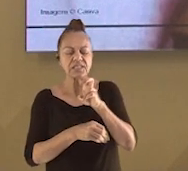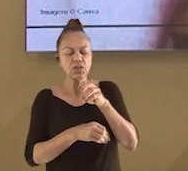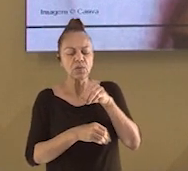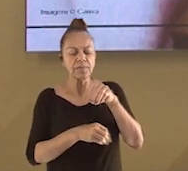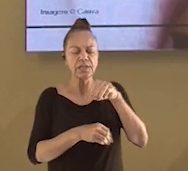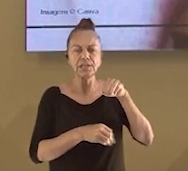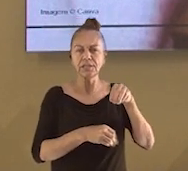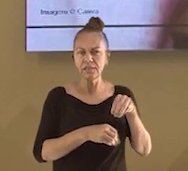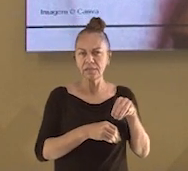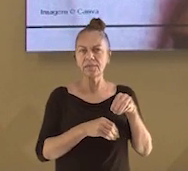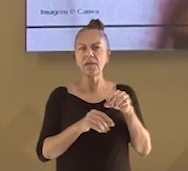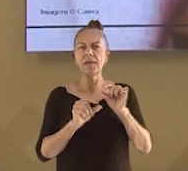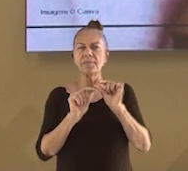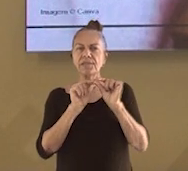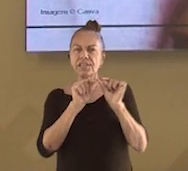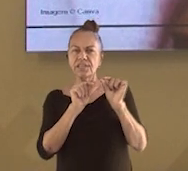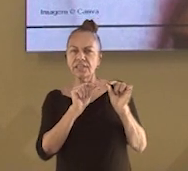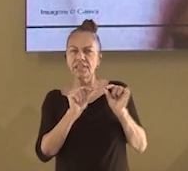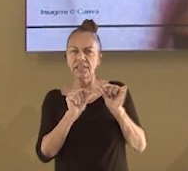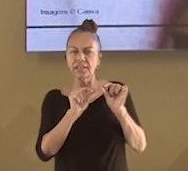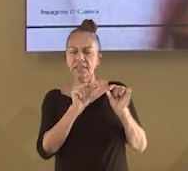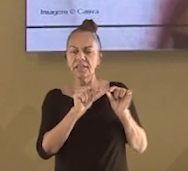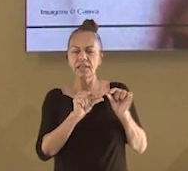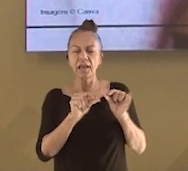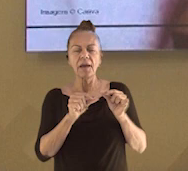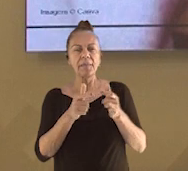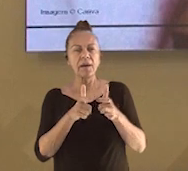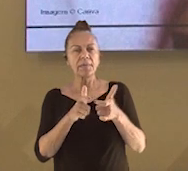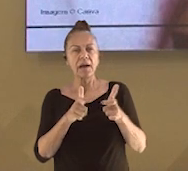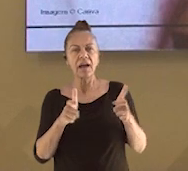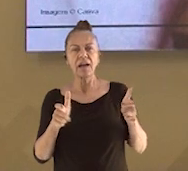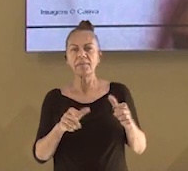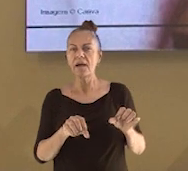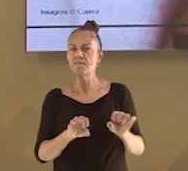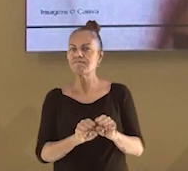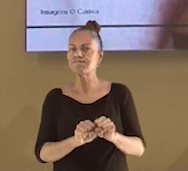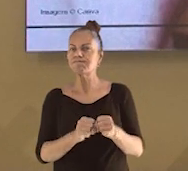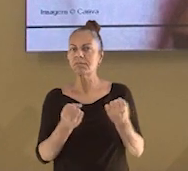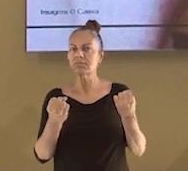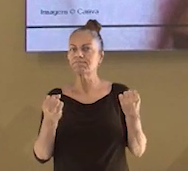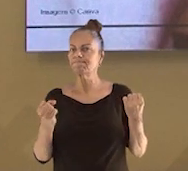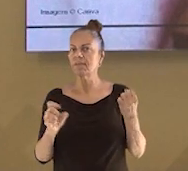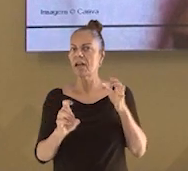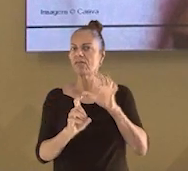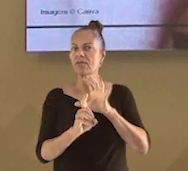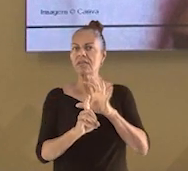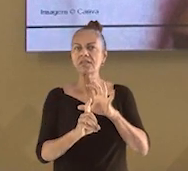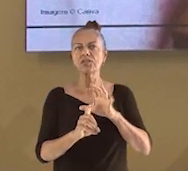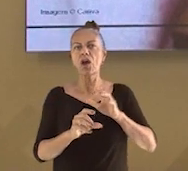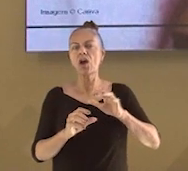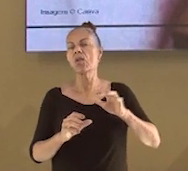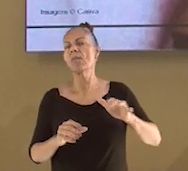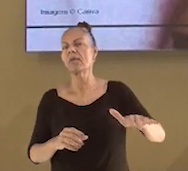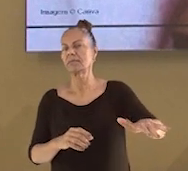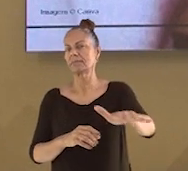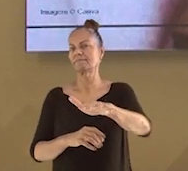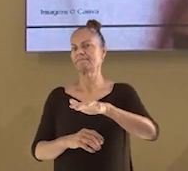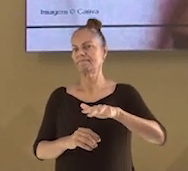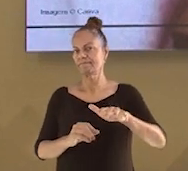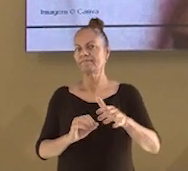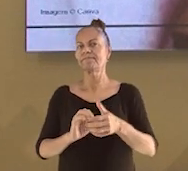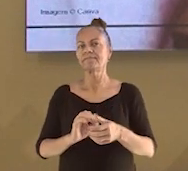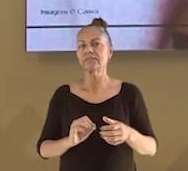plástico que medem menos de 5 milímetros. Eles são pequenos, mas causam grandes